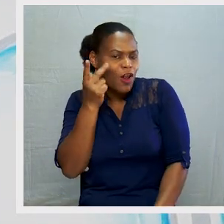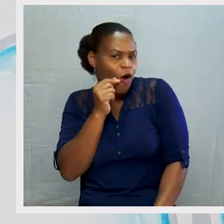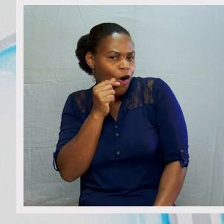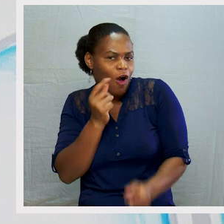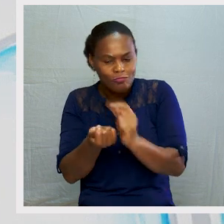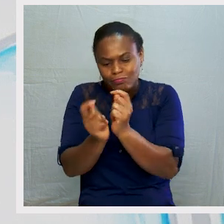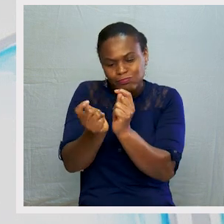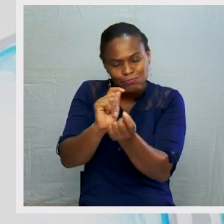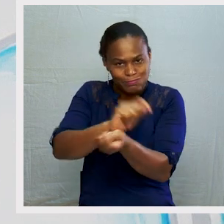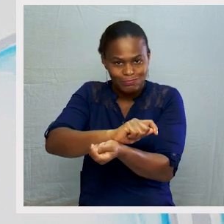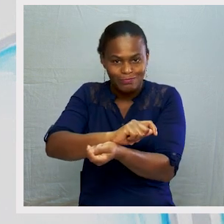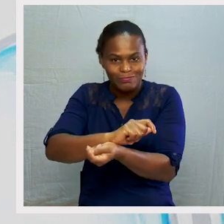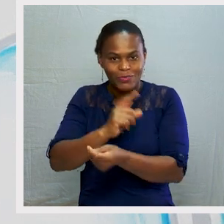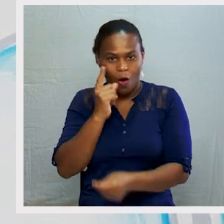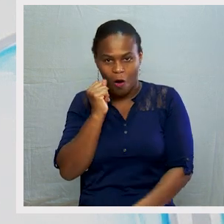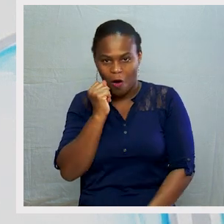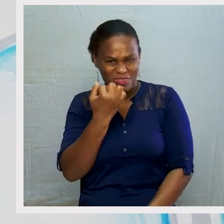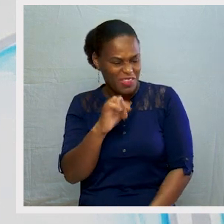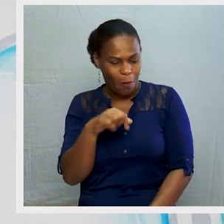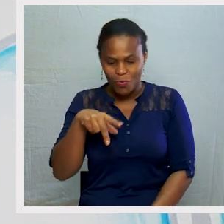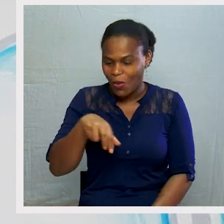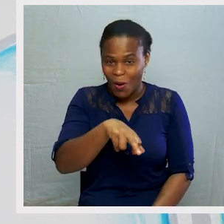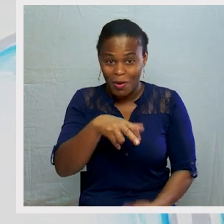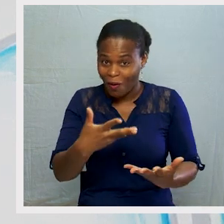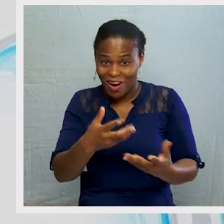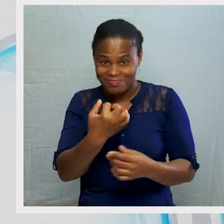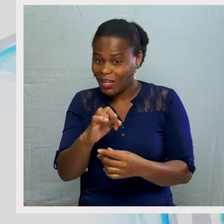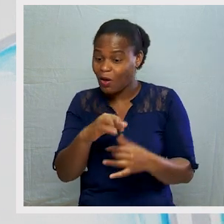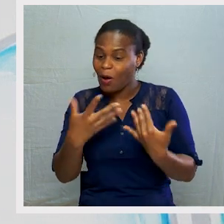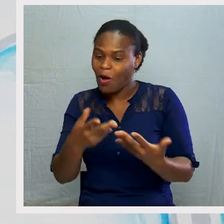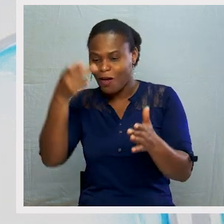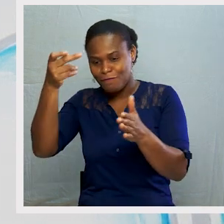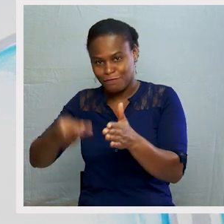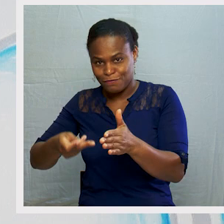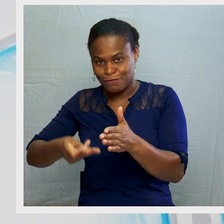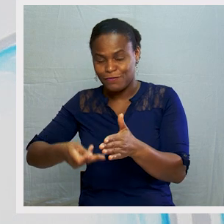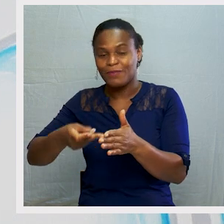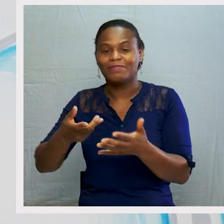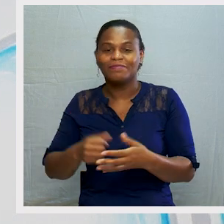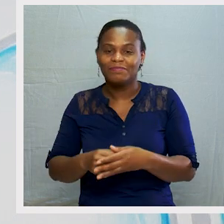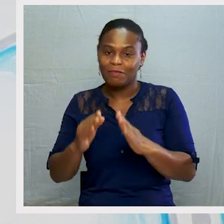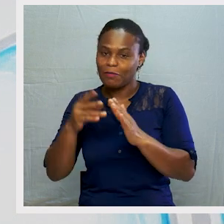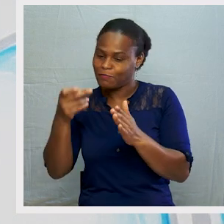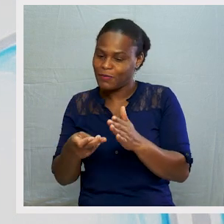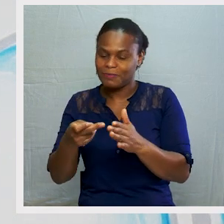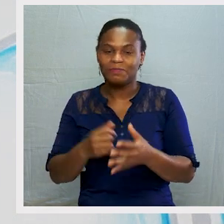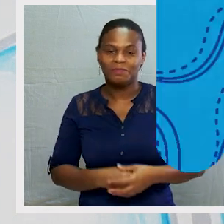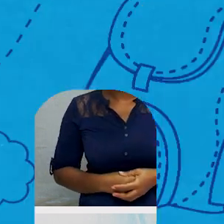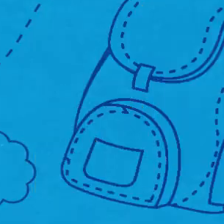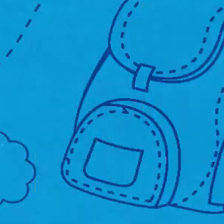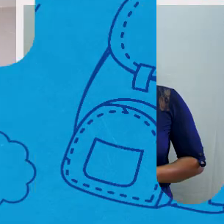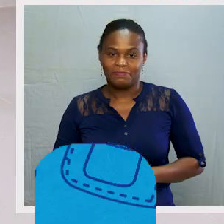homens transformou-se. Deixaram-se de ser nômadas e passaram a ser sedentários.